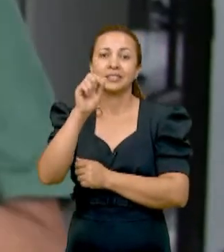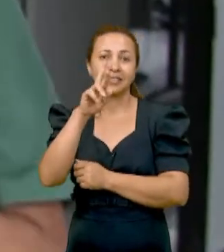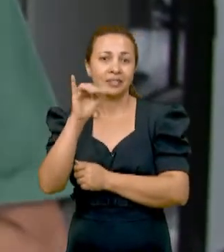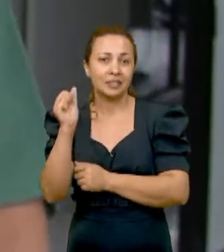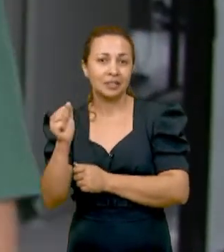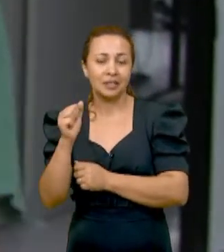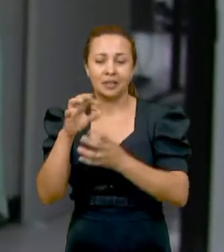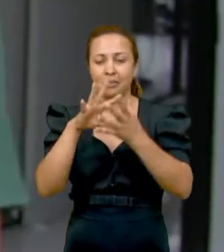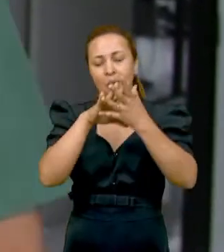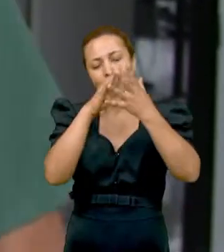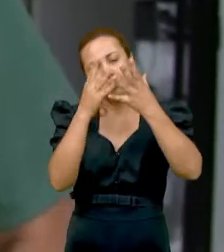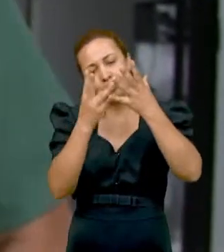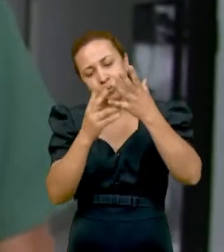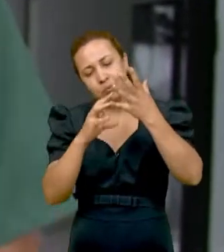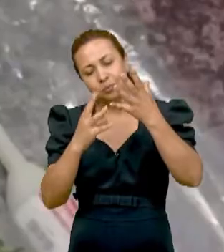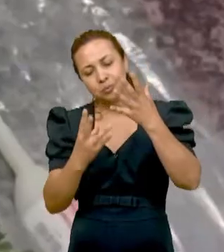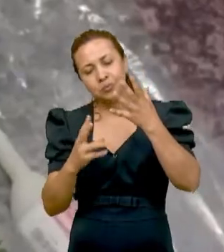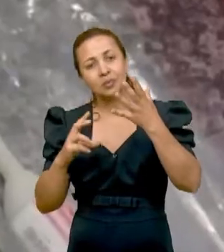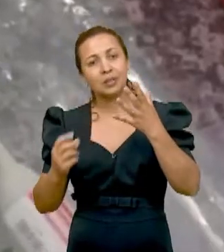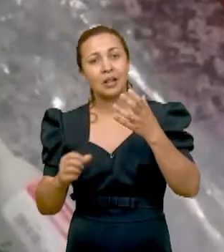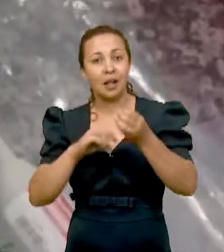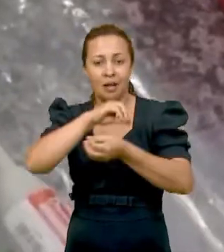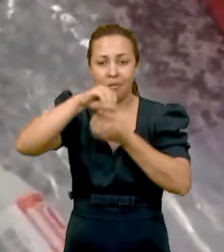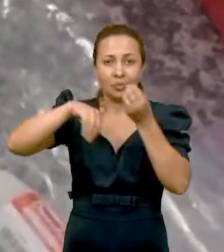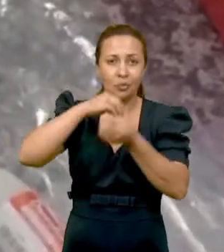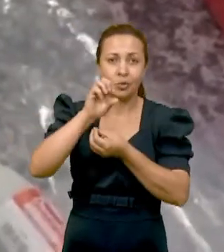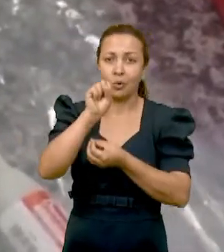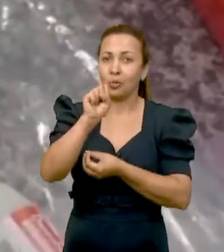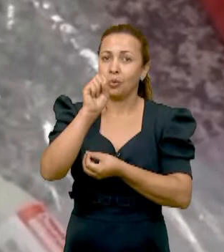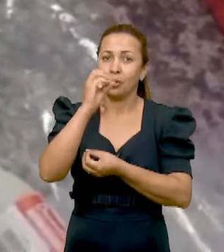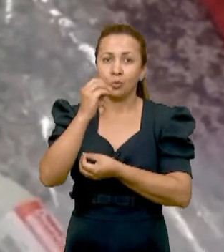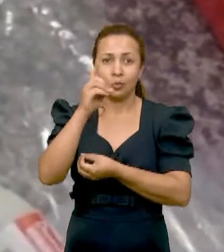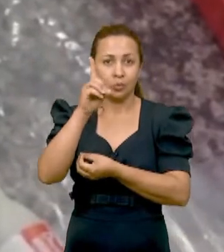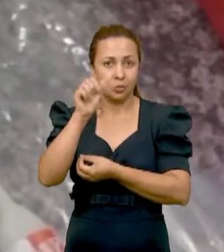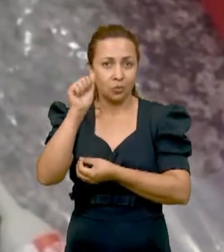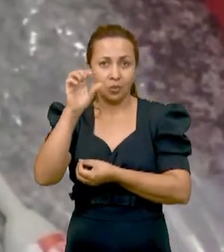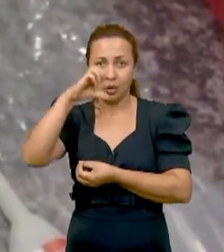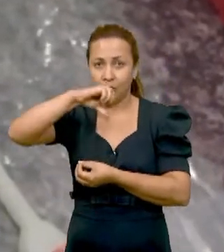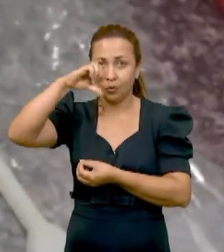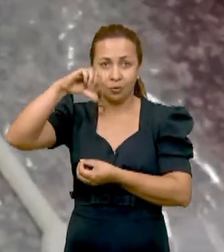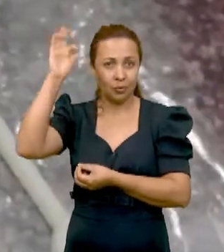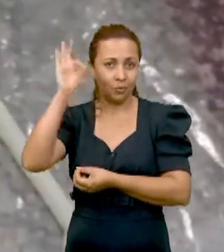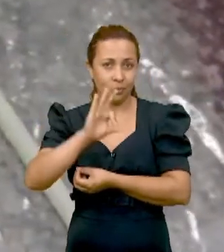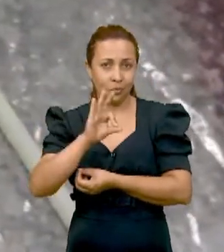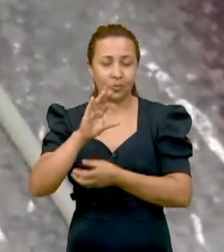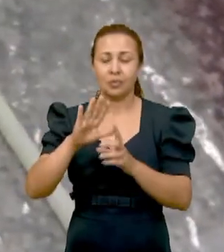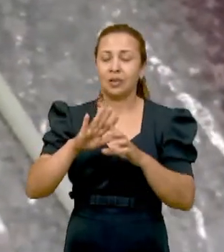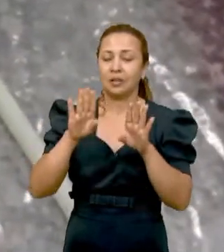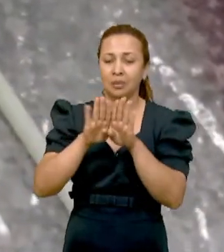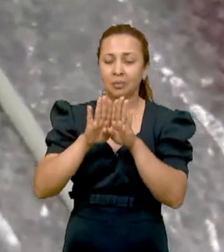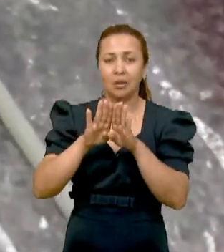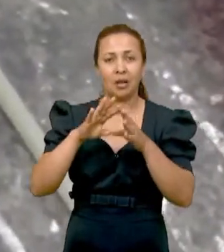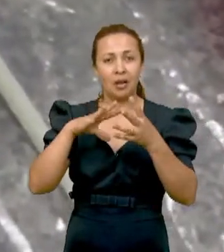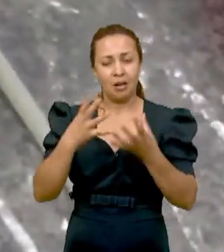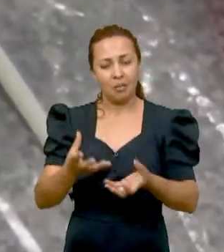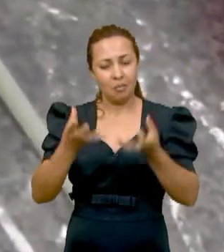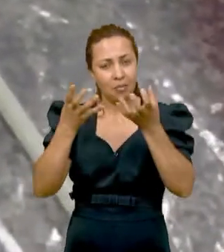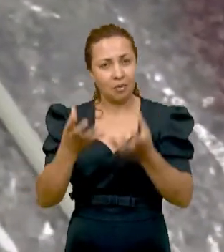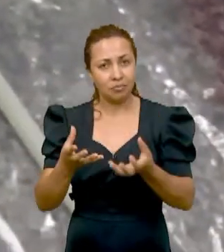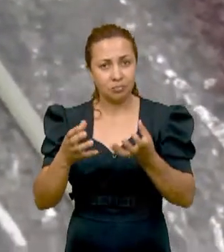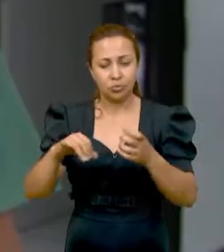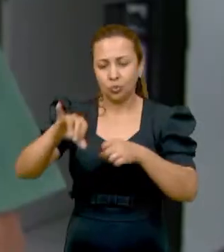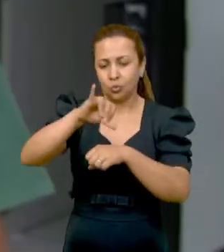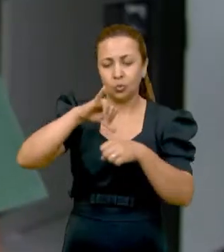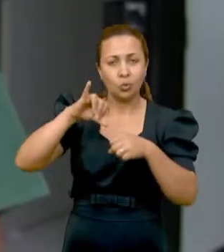decantação do óleo. Depois faz uma mistura com soda, tem que ser uma soda 99%, e faz a mistura com peso,